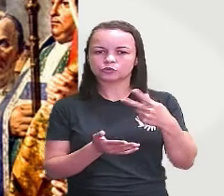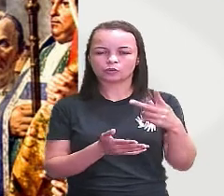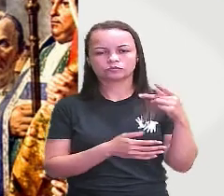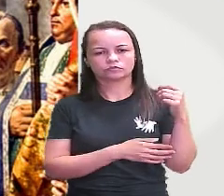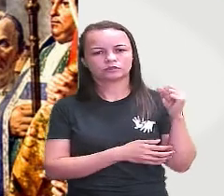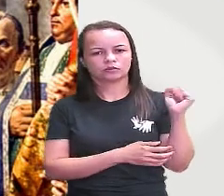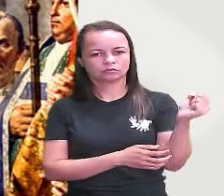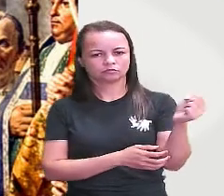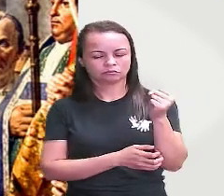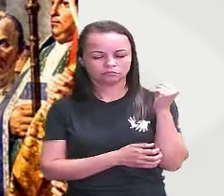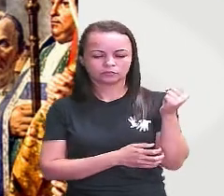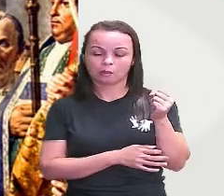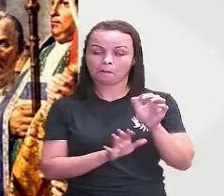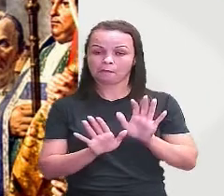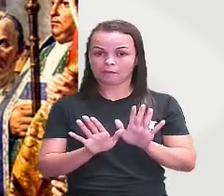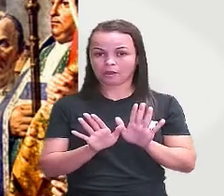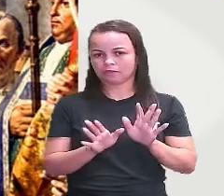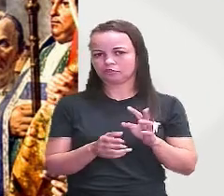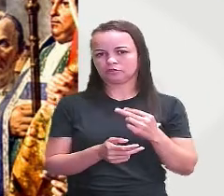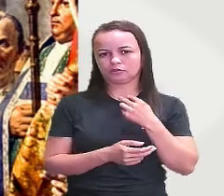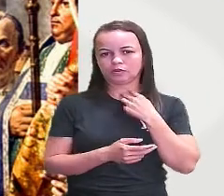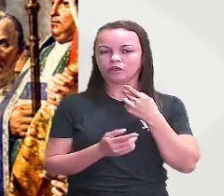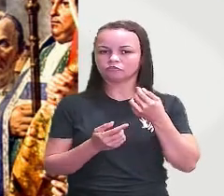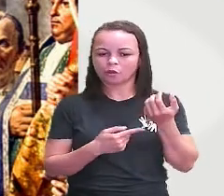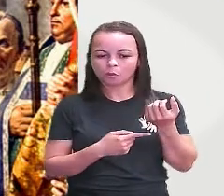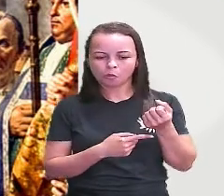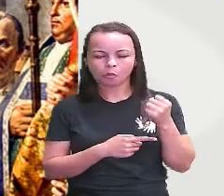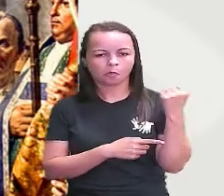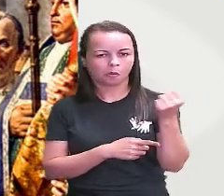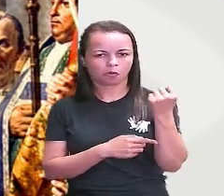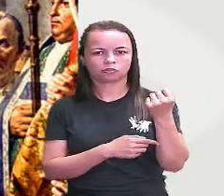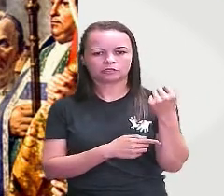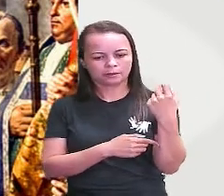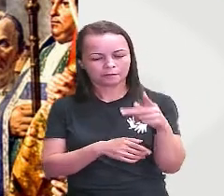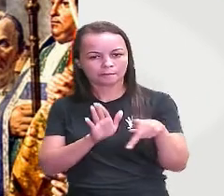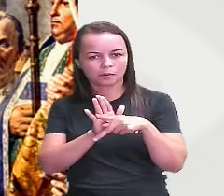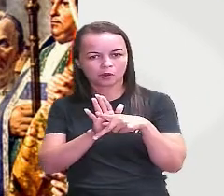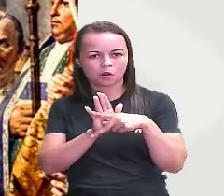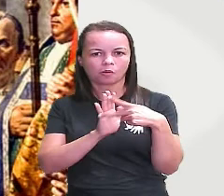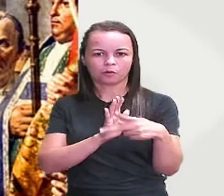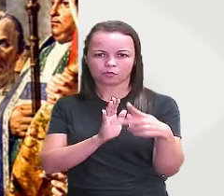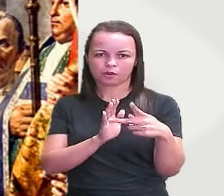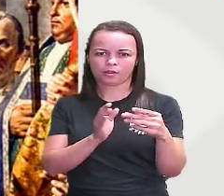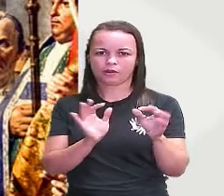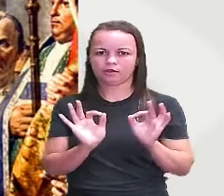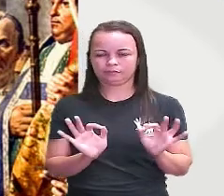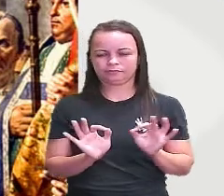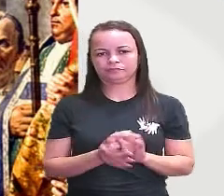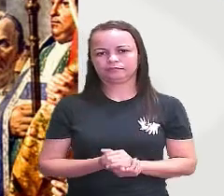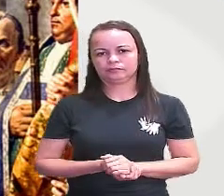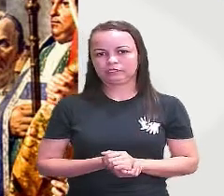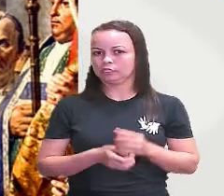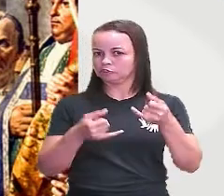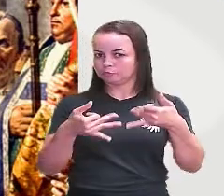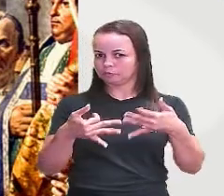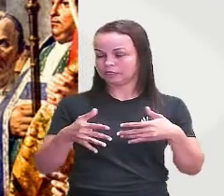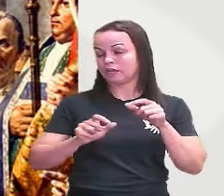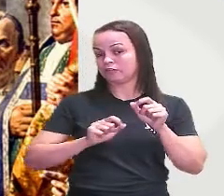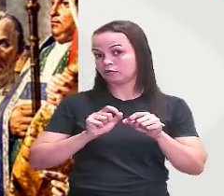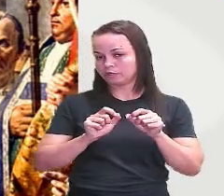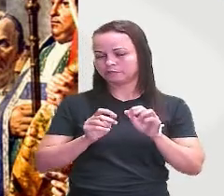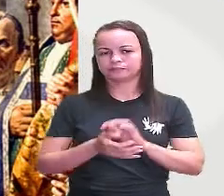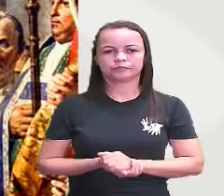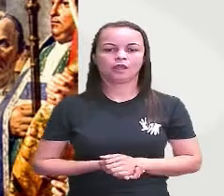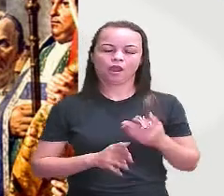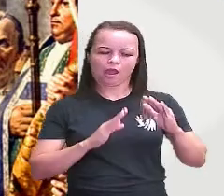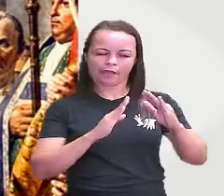poder mas ele não dava o poder absoluto a ela ele dizia ó poder a igreja tem